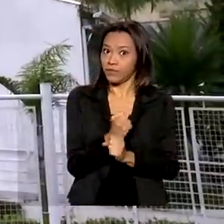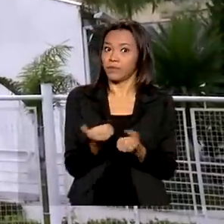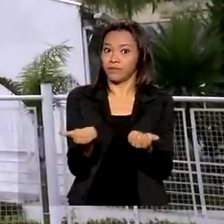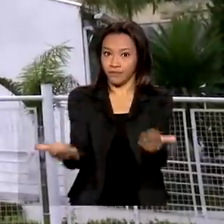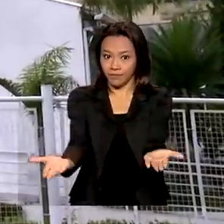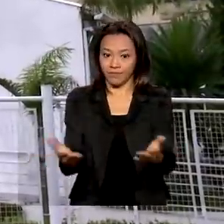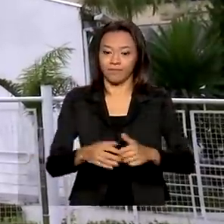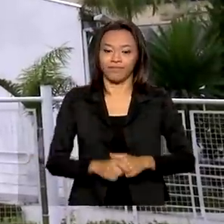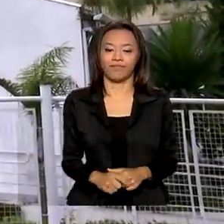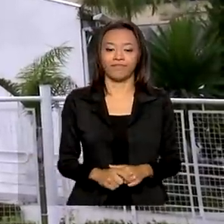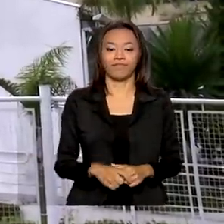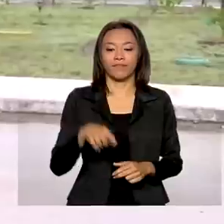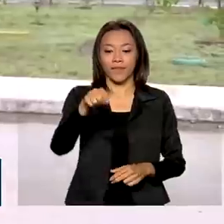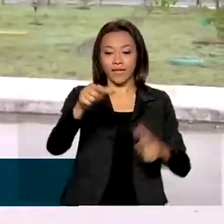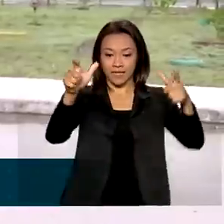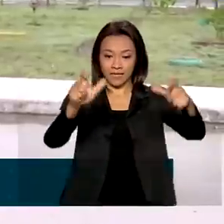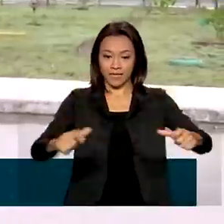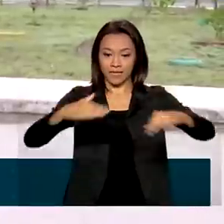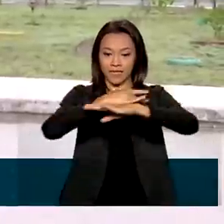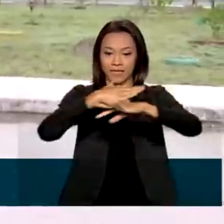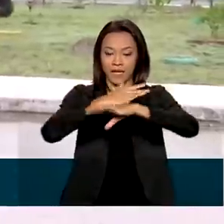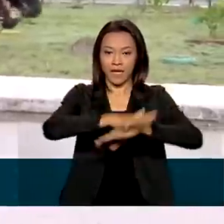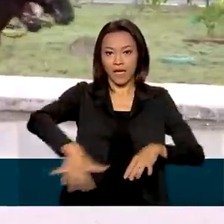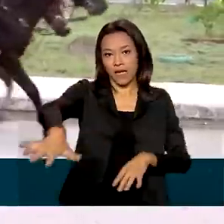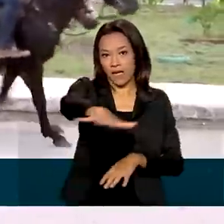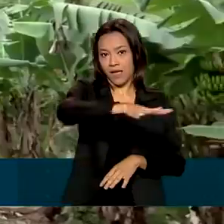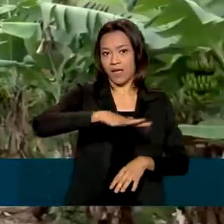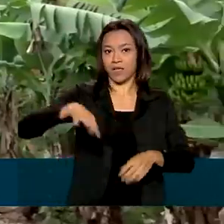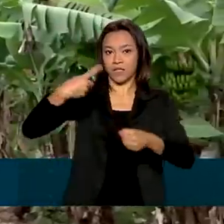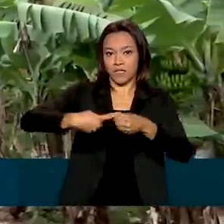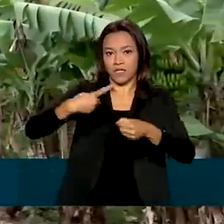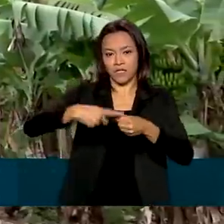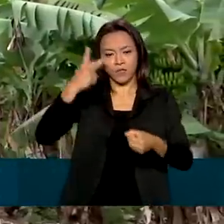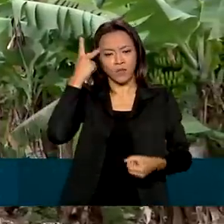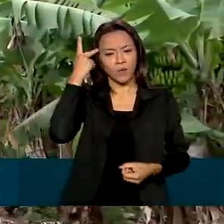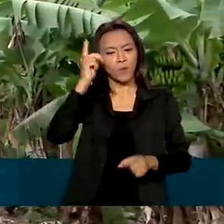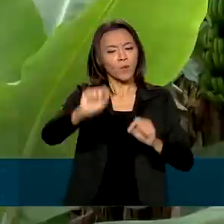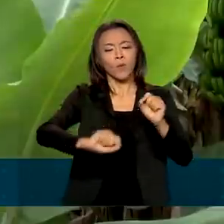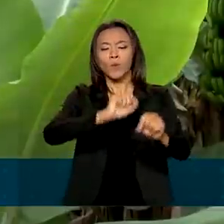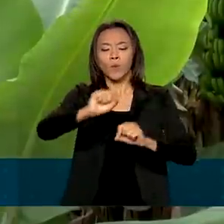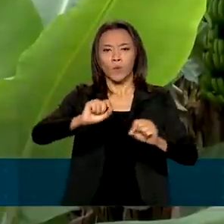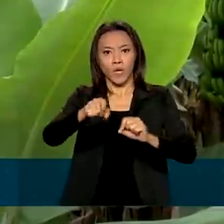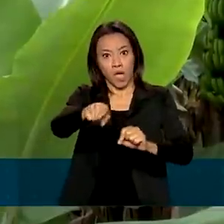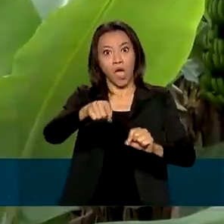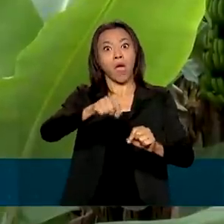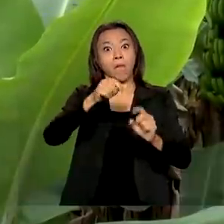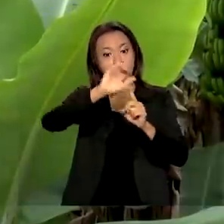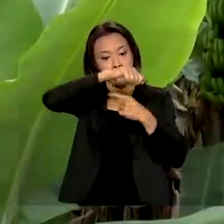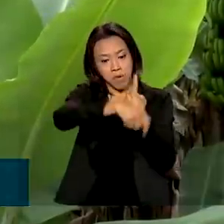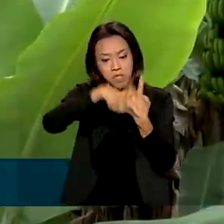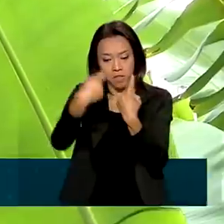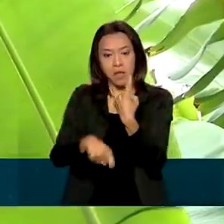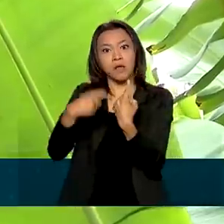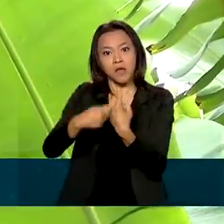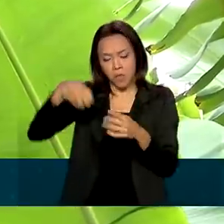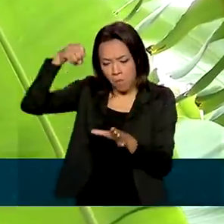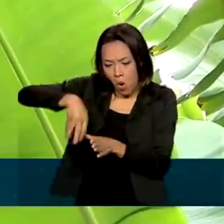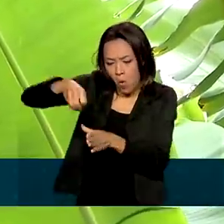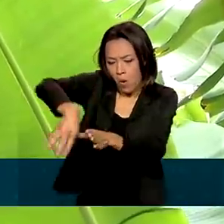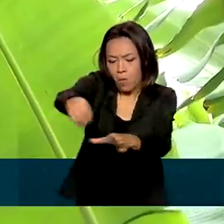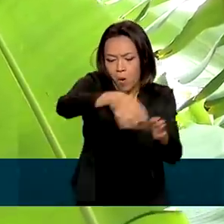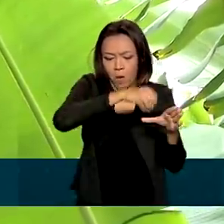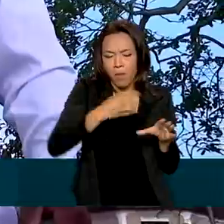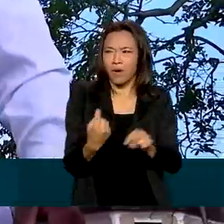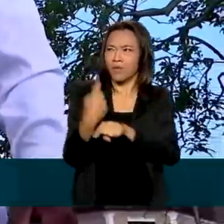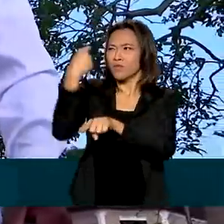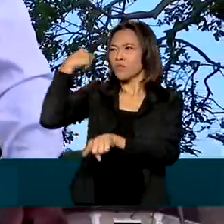A economia de Miracatu, extremo sul de São Paulo, é baseada no cultivo da banana. Os pioneiros que chegaram aqui na década